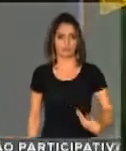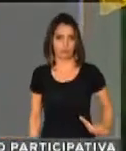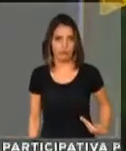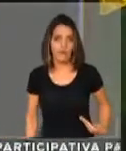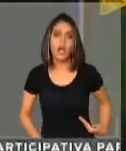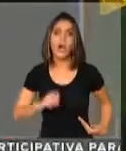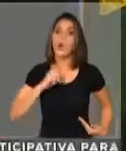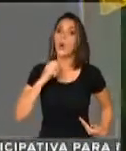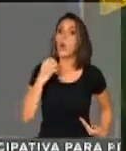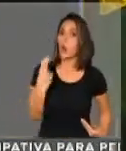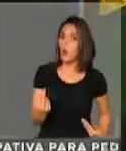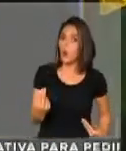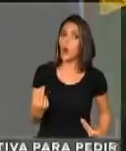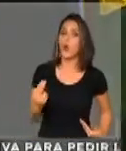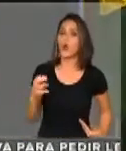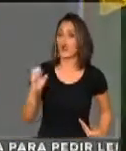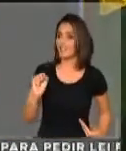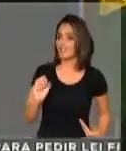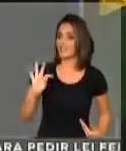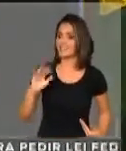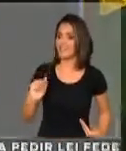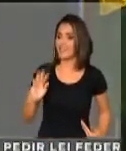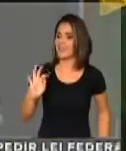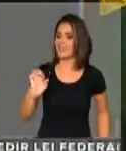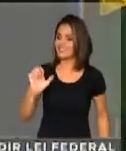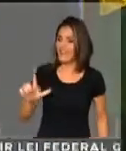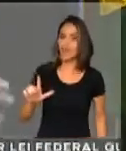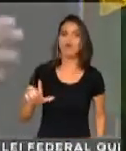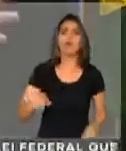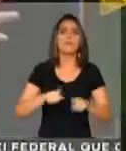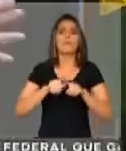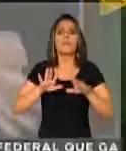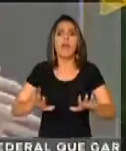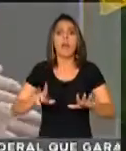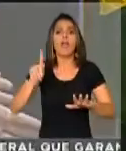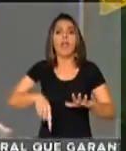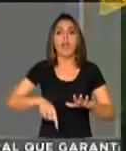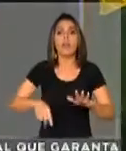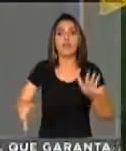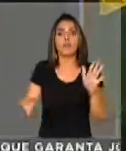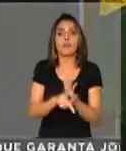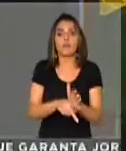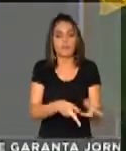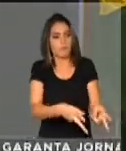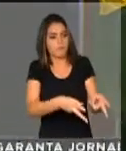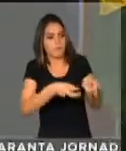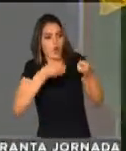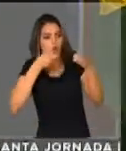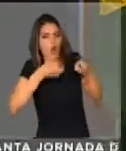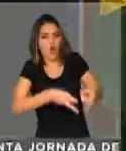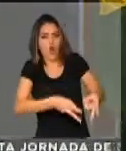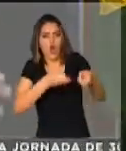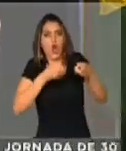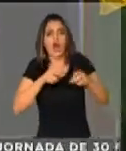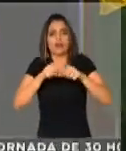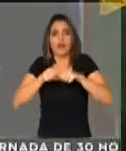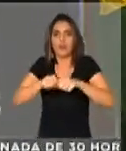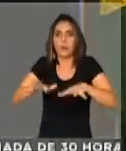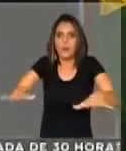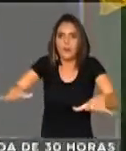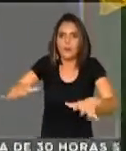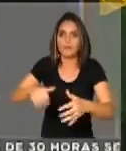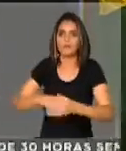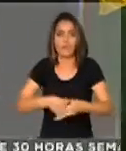empresas nacionais, mas todas elas são verticalizadas, do poço ao posto. Ou seja,